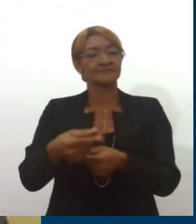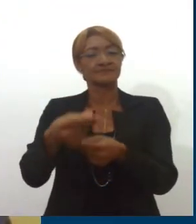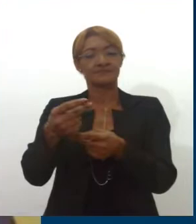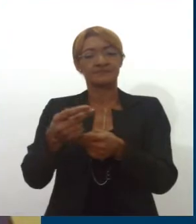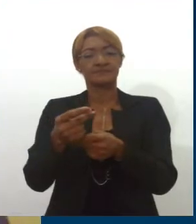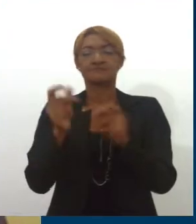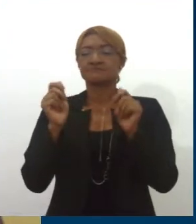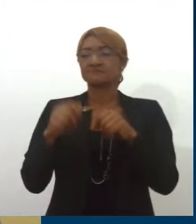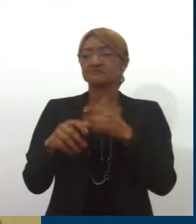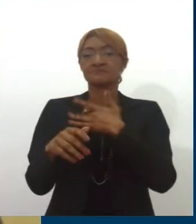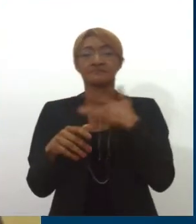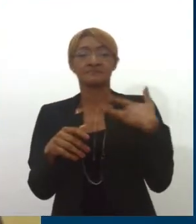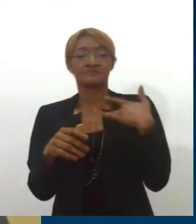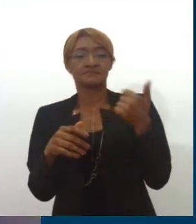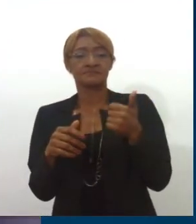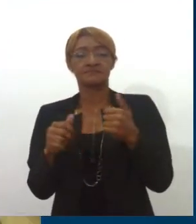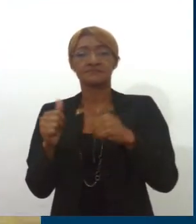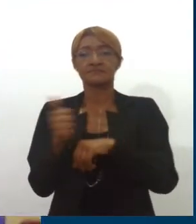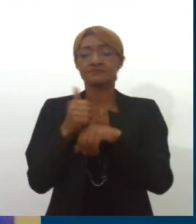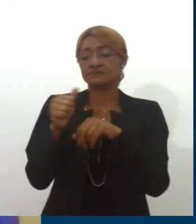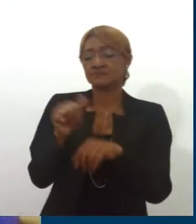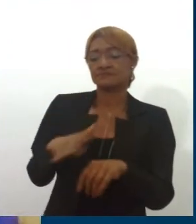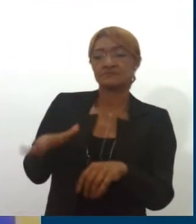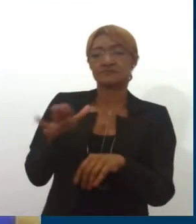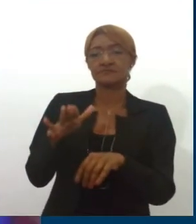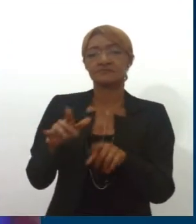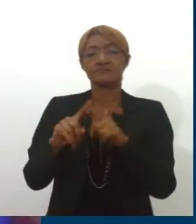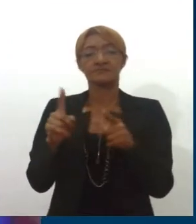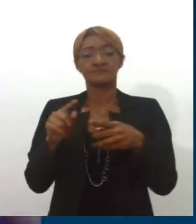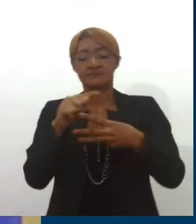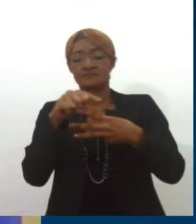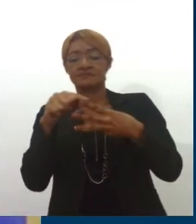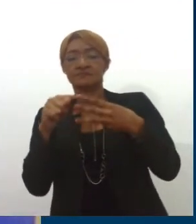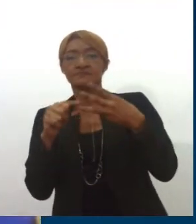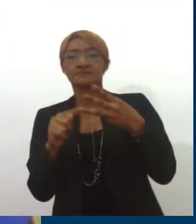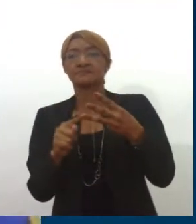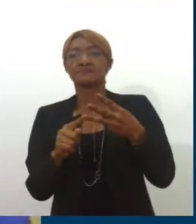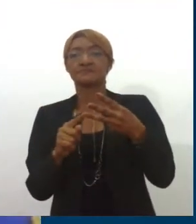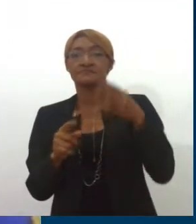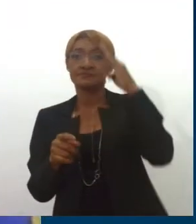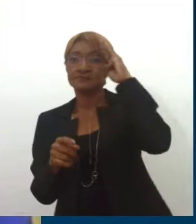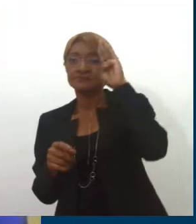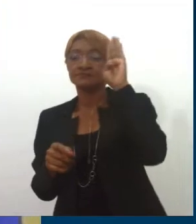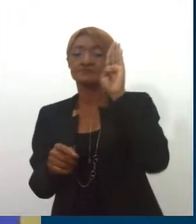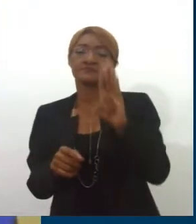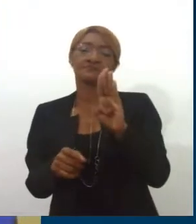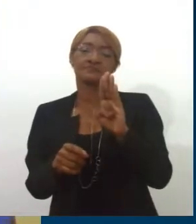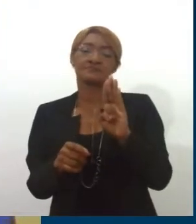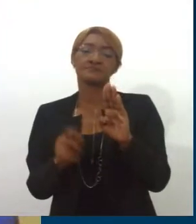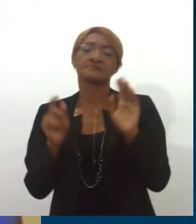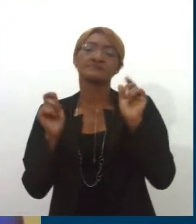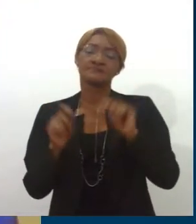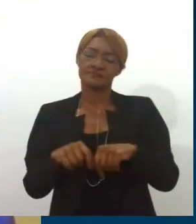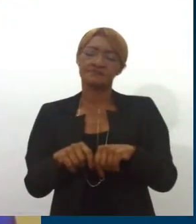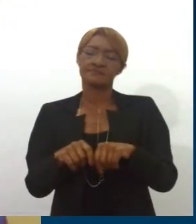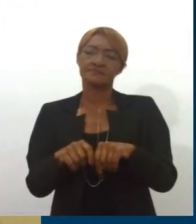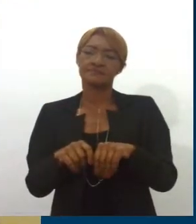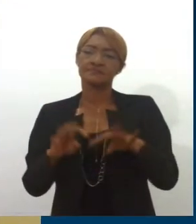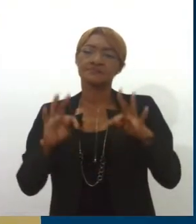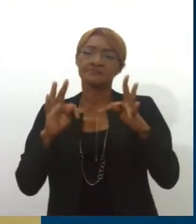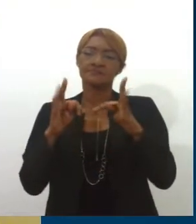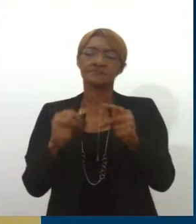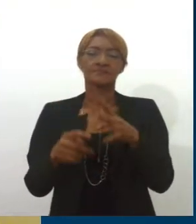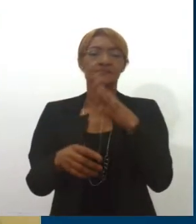saúde ou para a assistência social. Mas esses três pontos, eles são pontos fundamentais para que a sociedade conheça, porque